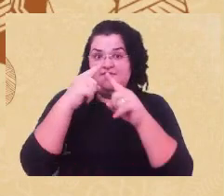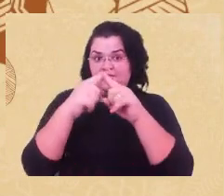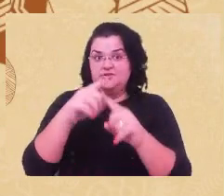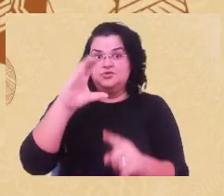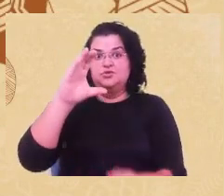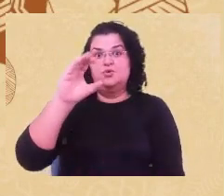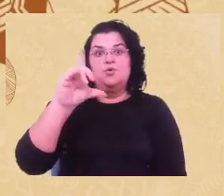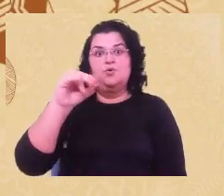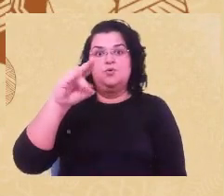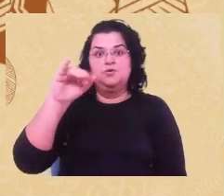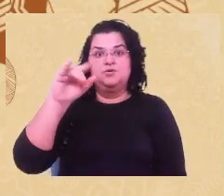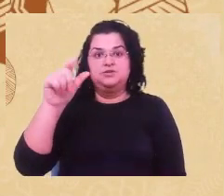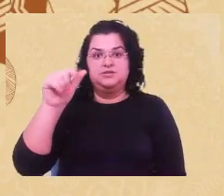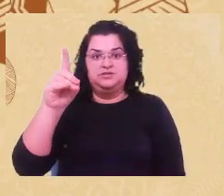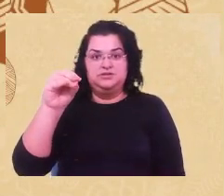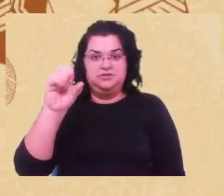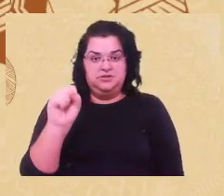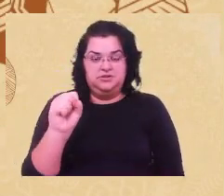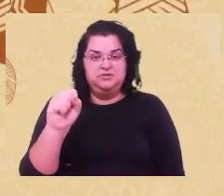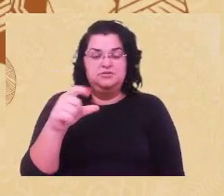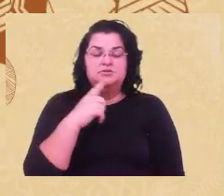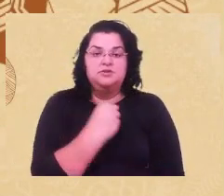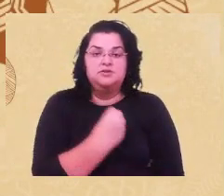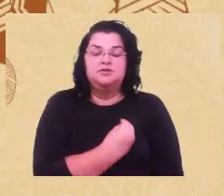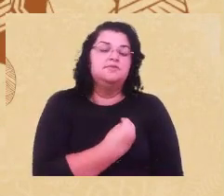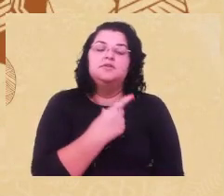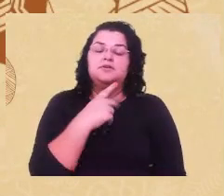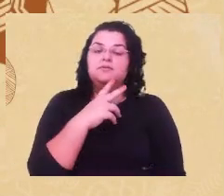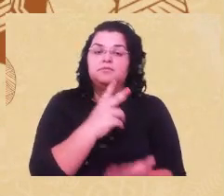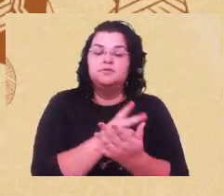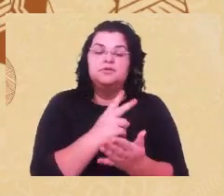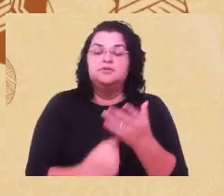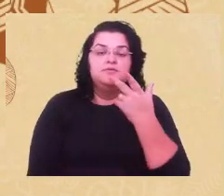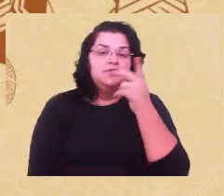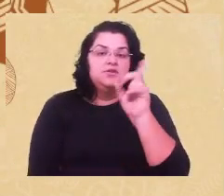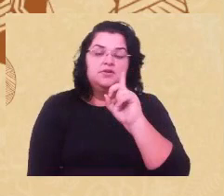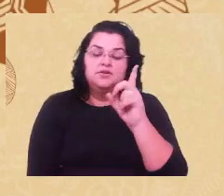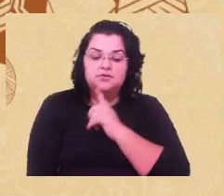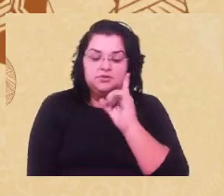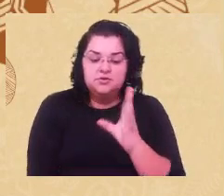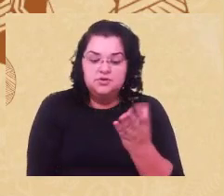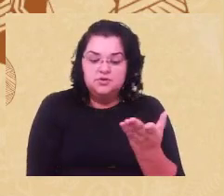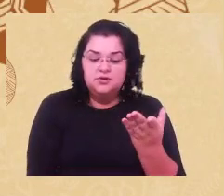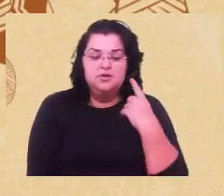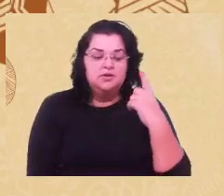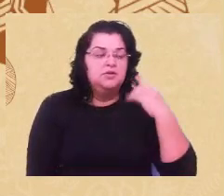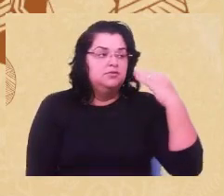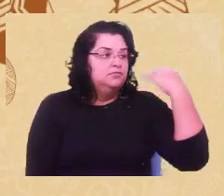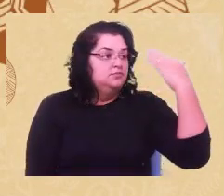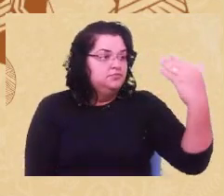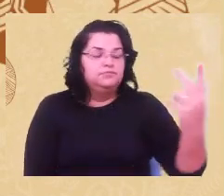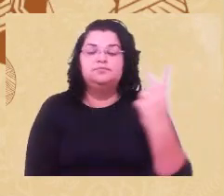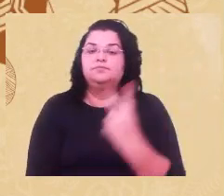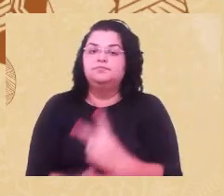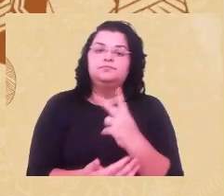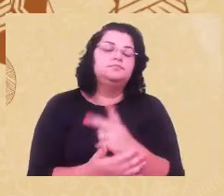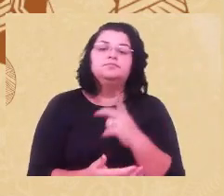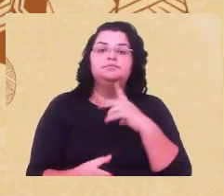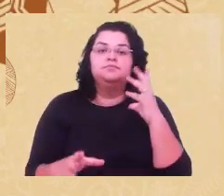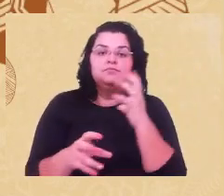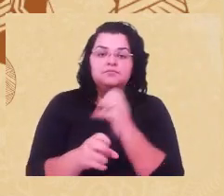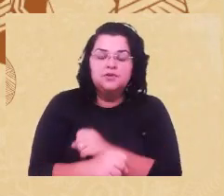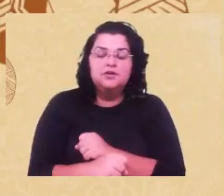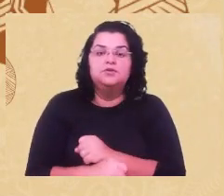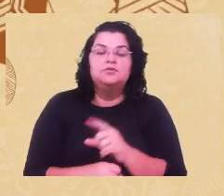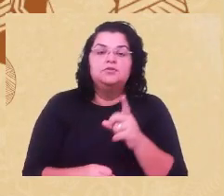Então, olha o risco do binarismo. Não é só dizer ah, são héteros, homens, negros e brancos. É, acima de